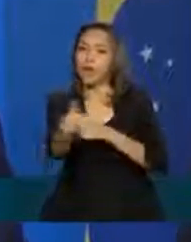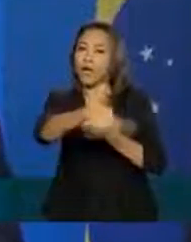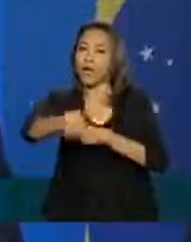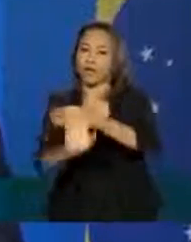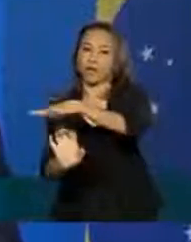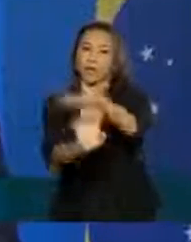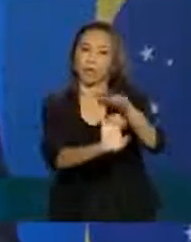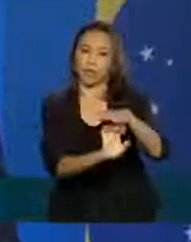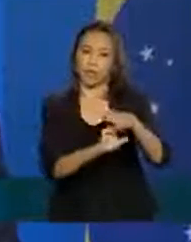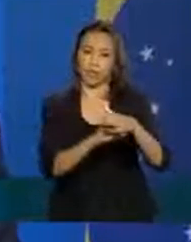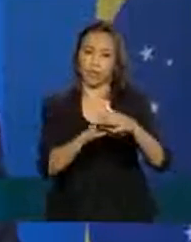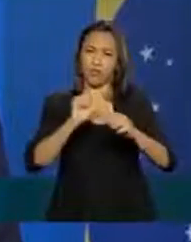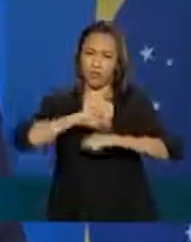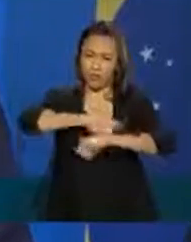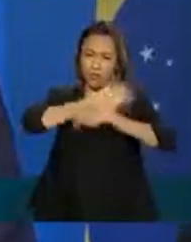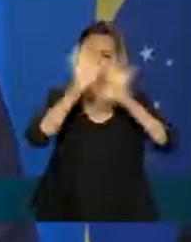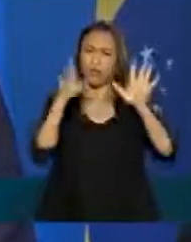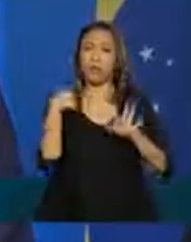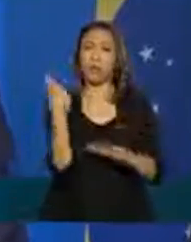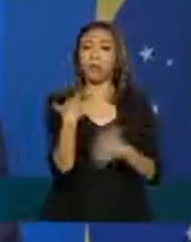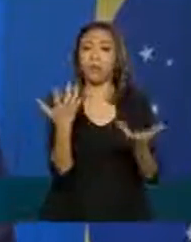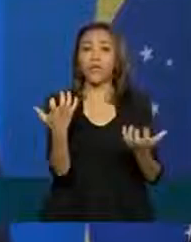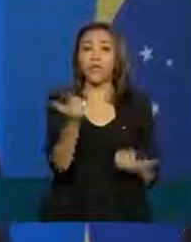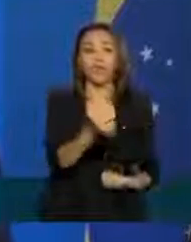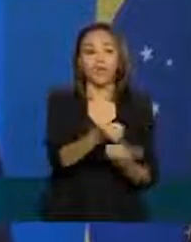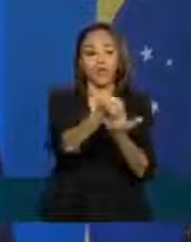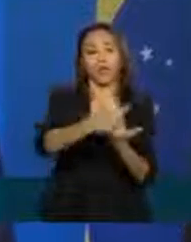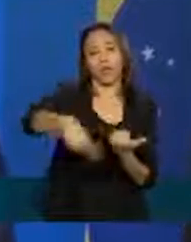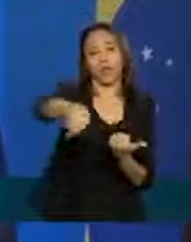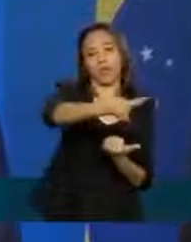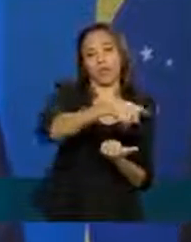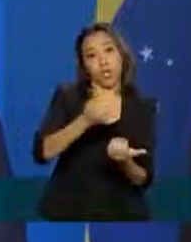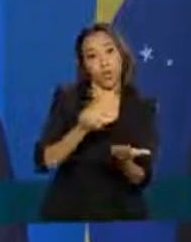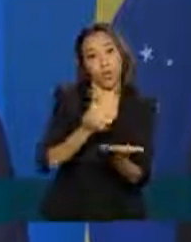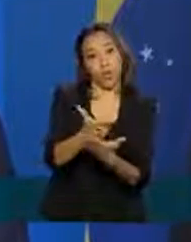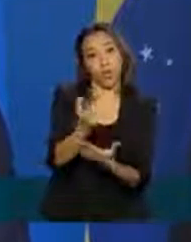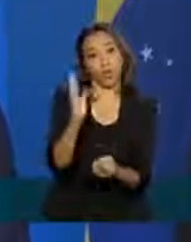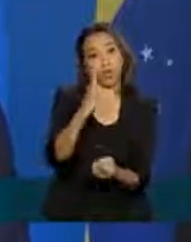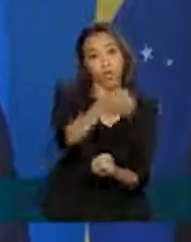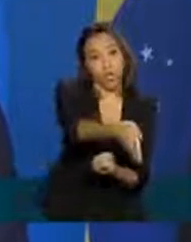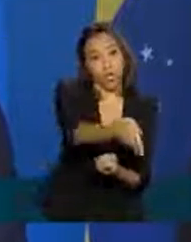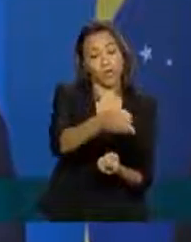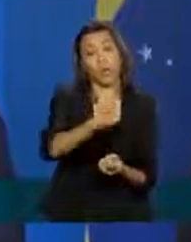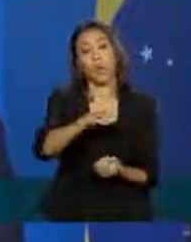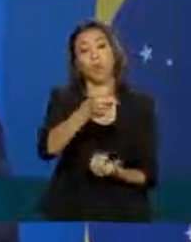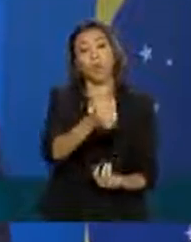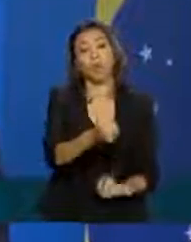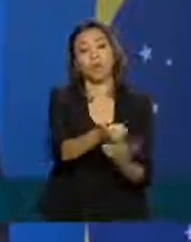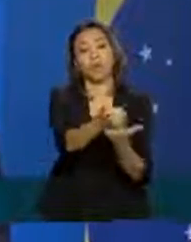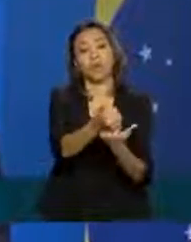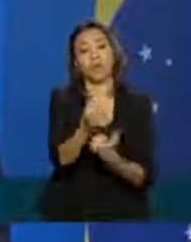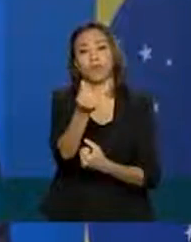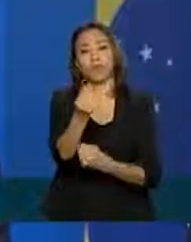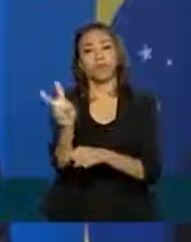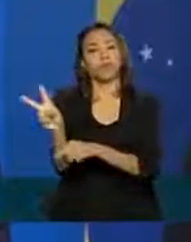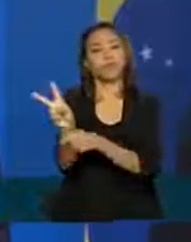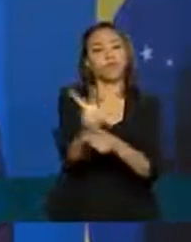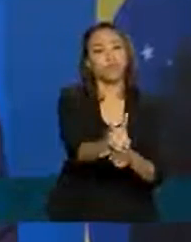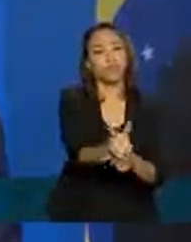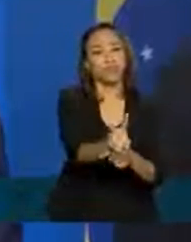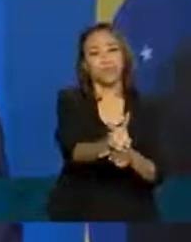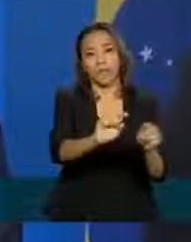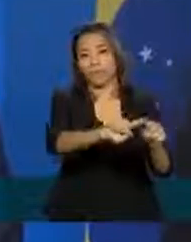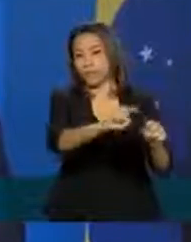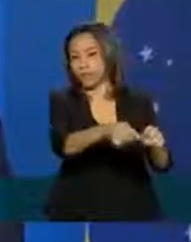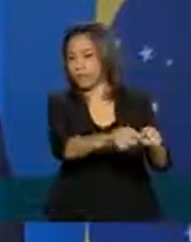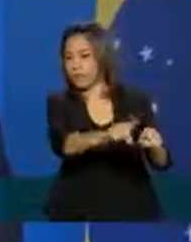nós queremos ajudar o segmento seja comprando diretamente seja financiando quem é o intermediário